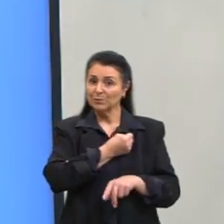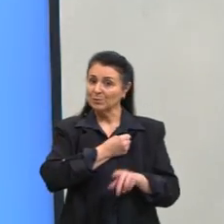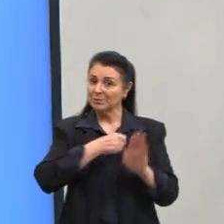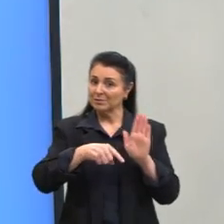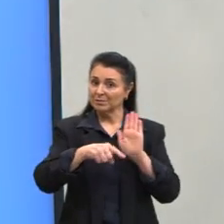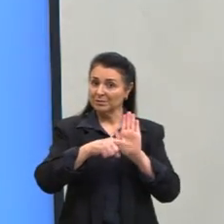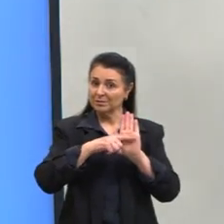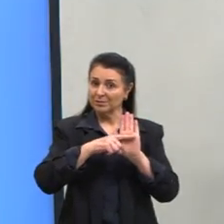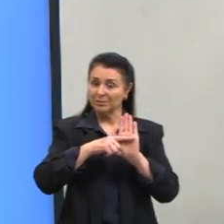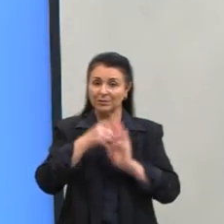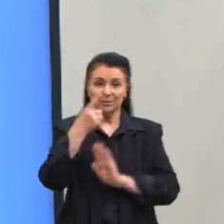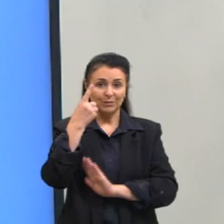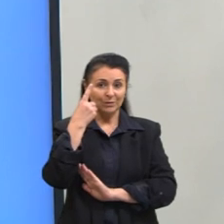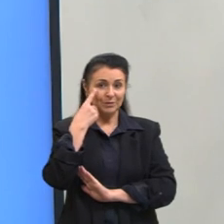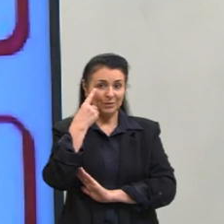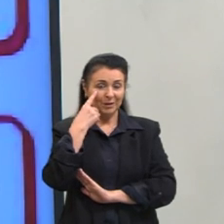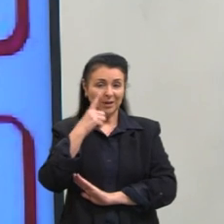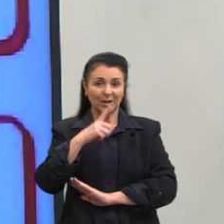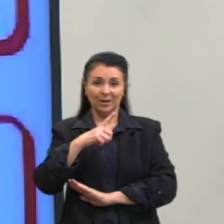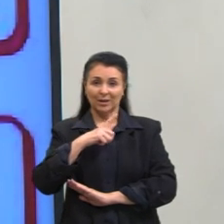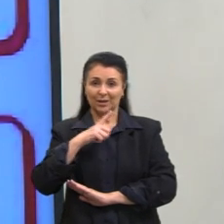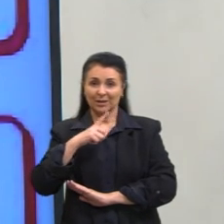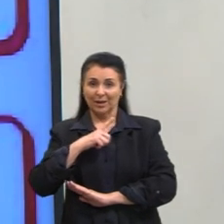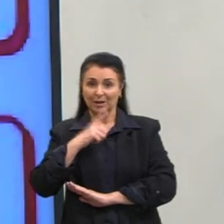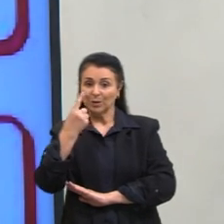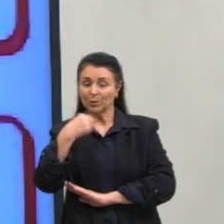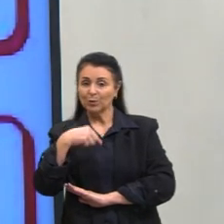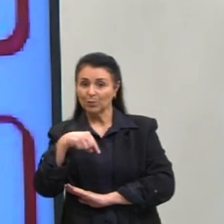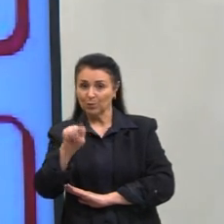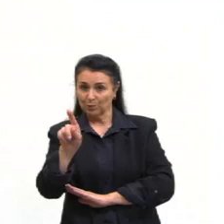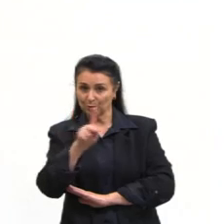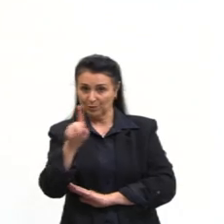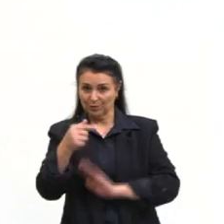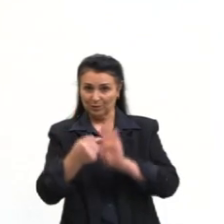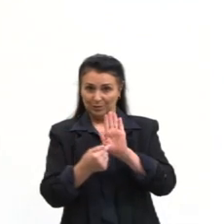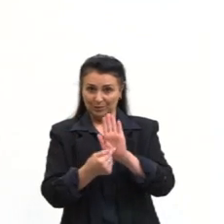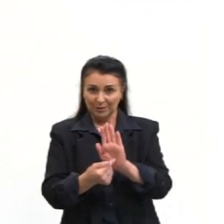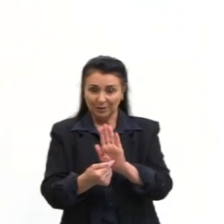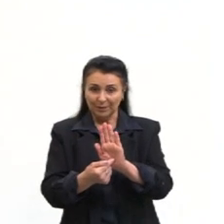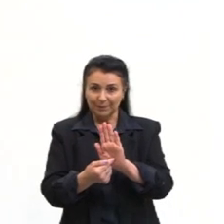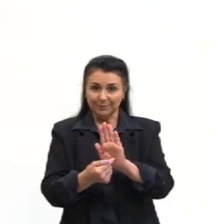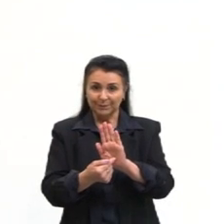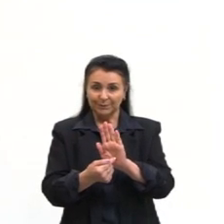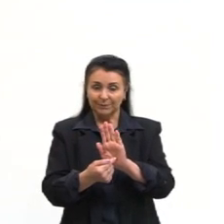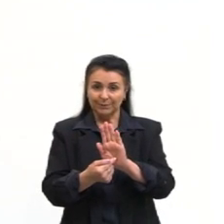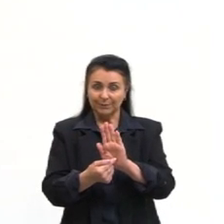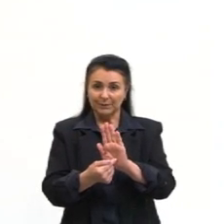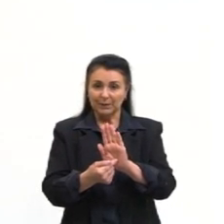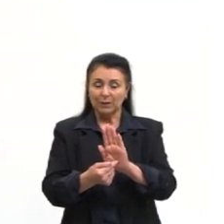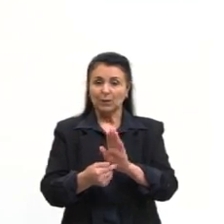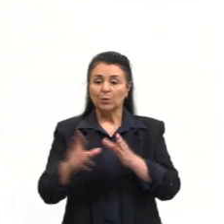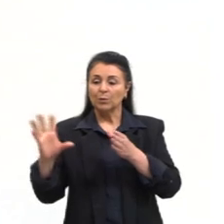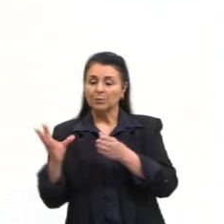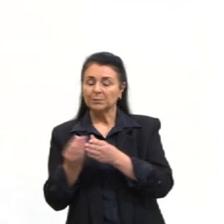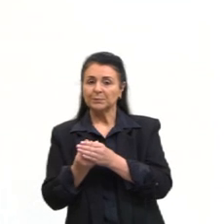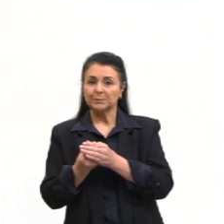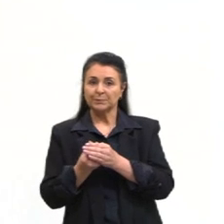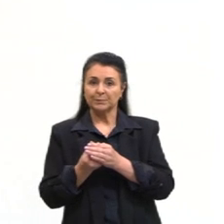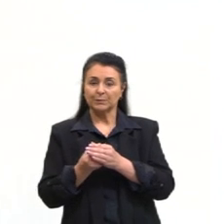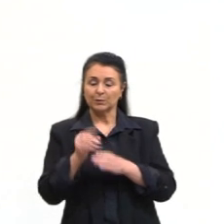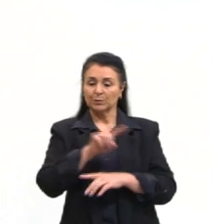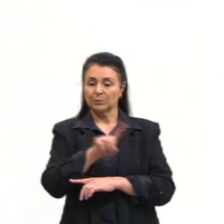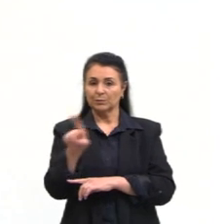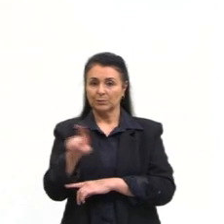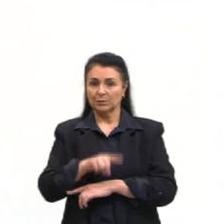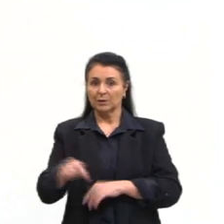Se vocês repararem aqui nós temos, e aqui no próximo slide isso fica bem evidente, nós temos aqui o conjunto dos naturais e